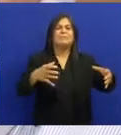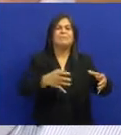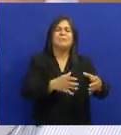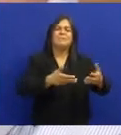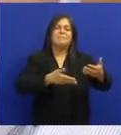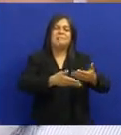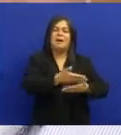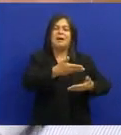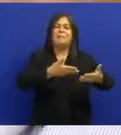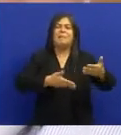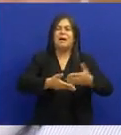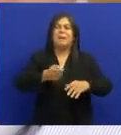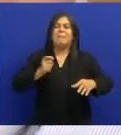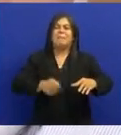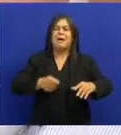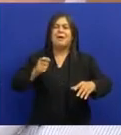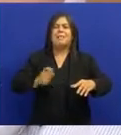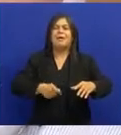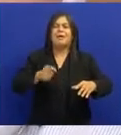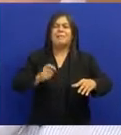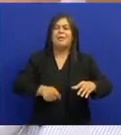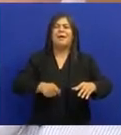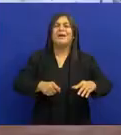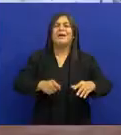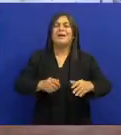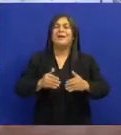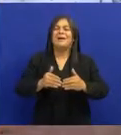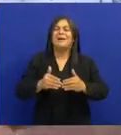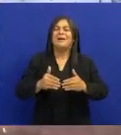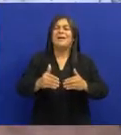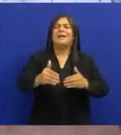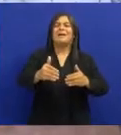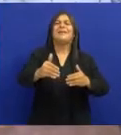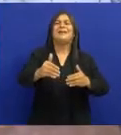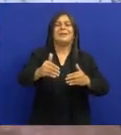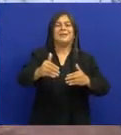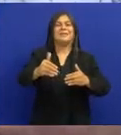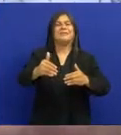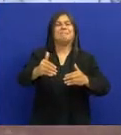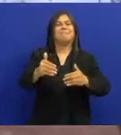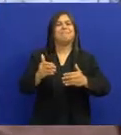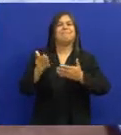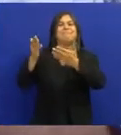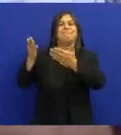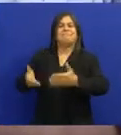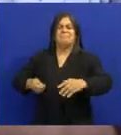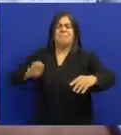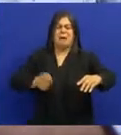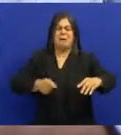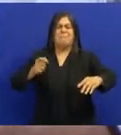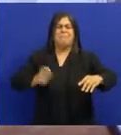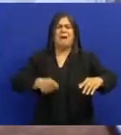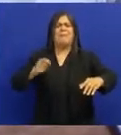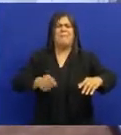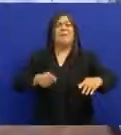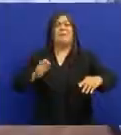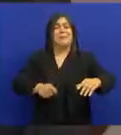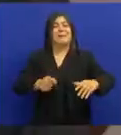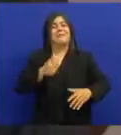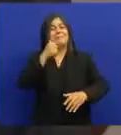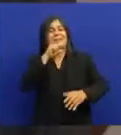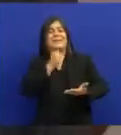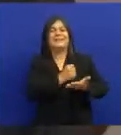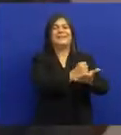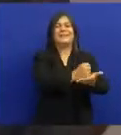Integrado ao grupo E Em uma determinada ocasião A partir de uma determinada ocasião Ele passou a ser O zabombeiro oficial da mãe